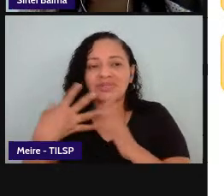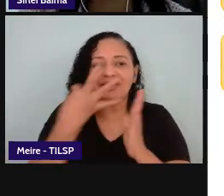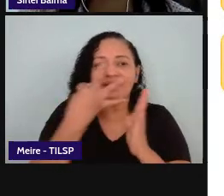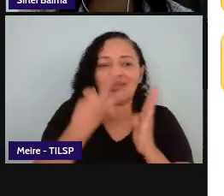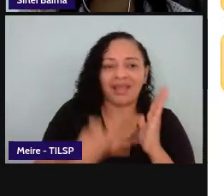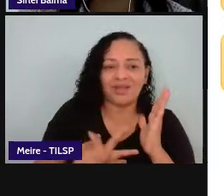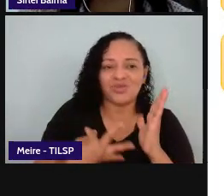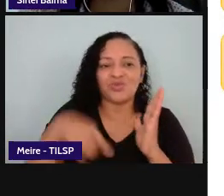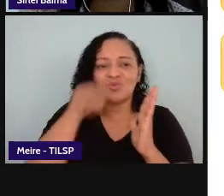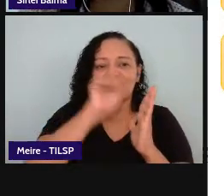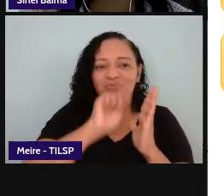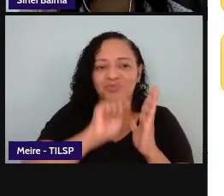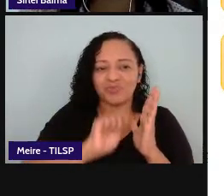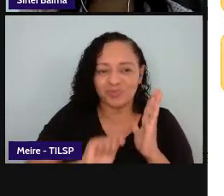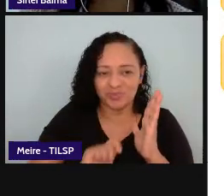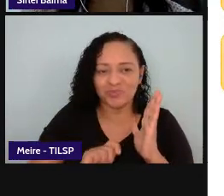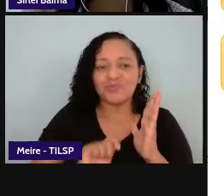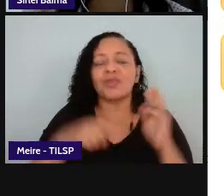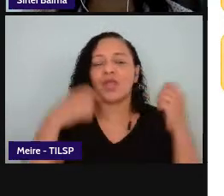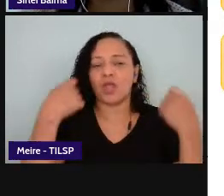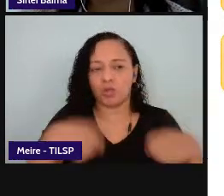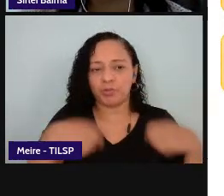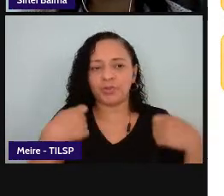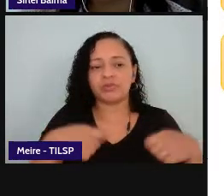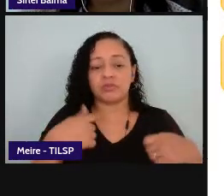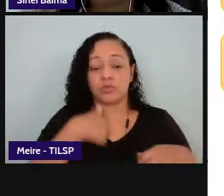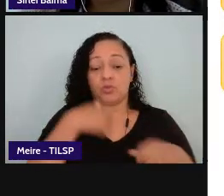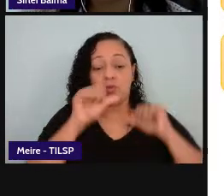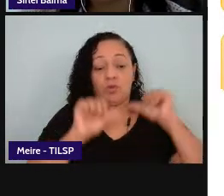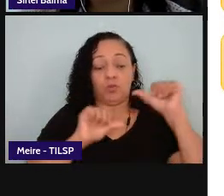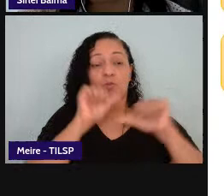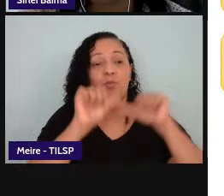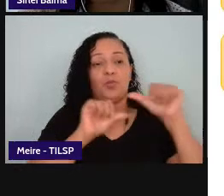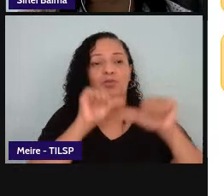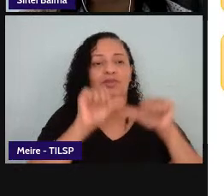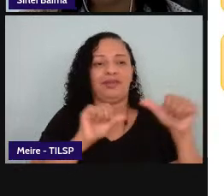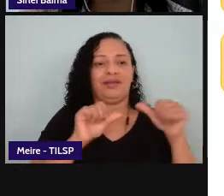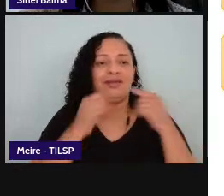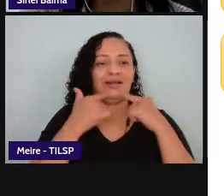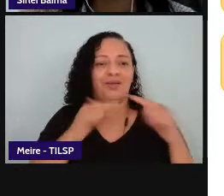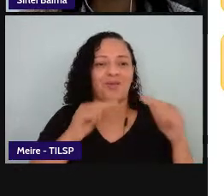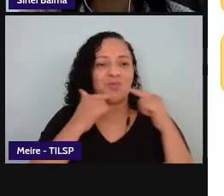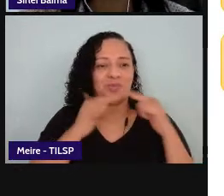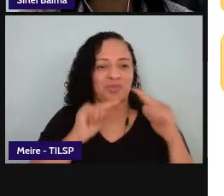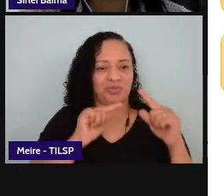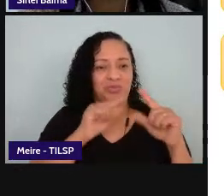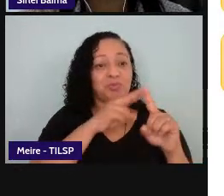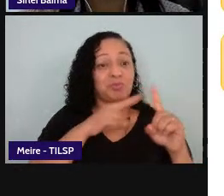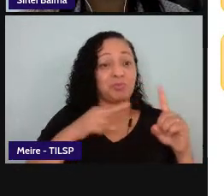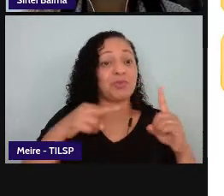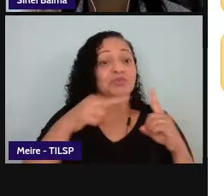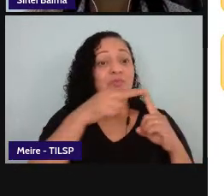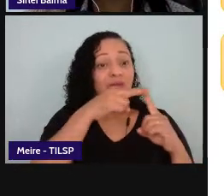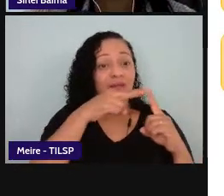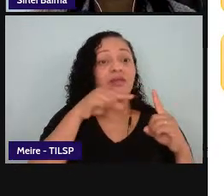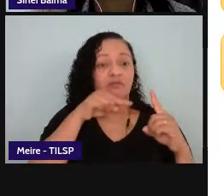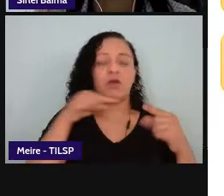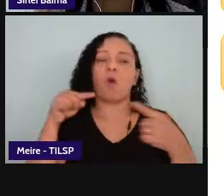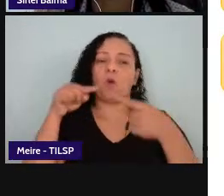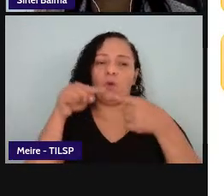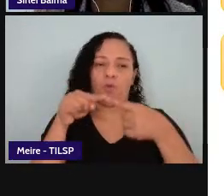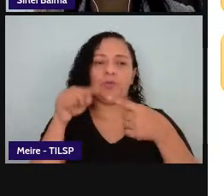textos né ali eu preciso ser o transformador de linguagens numa perspectiva mais voltada aos multiletramentos